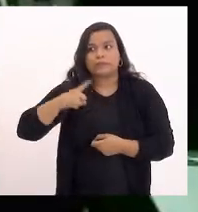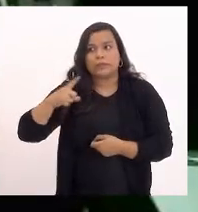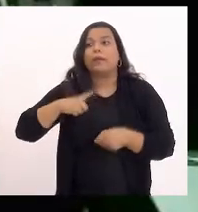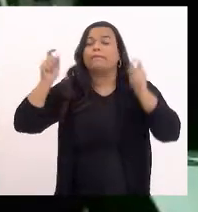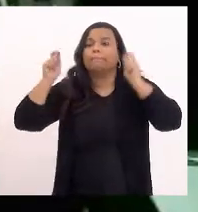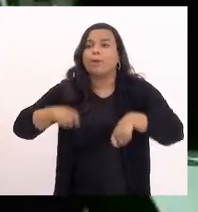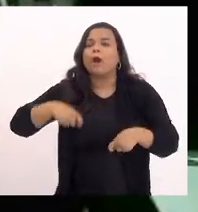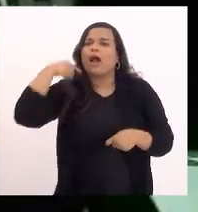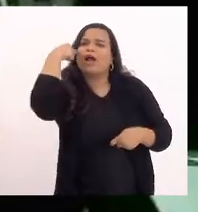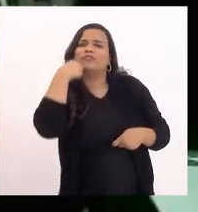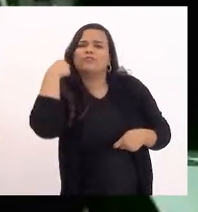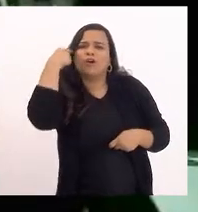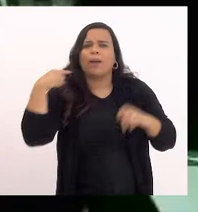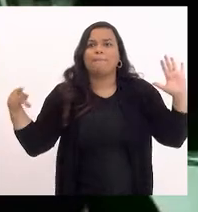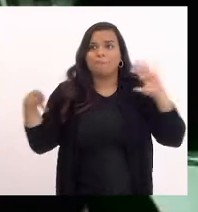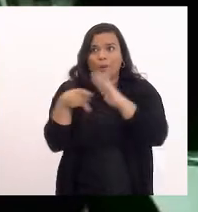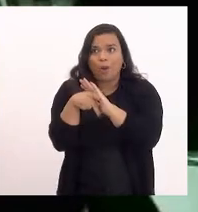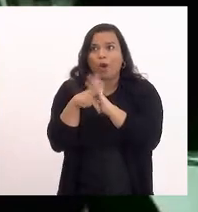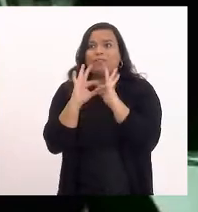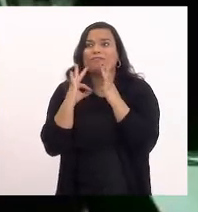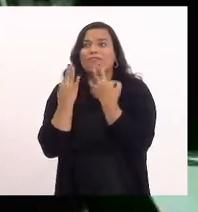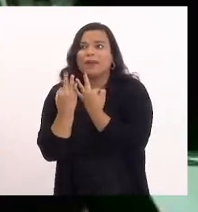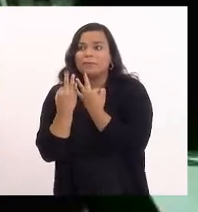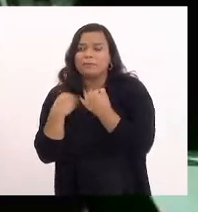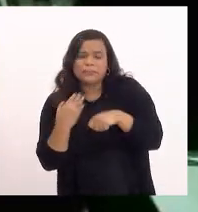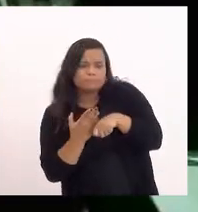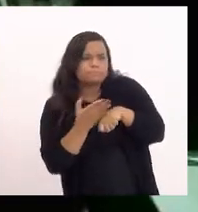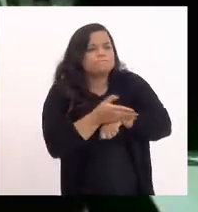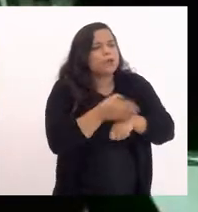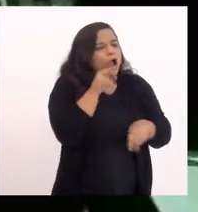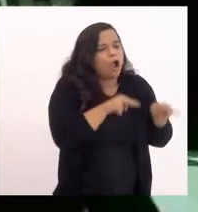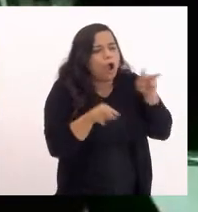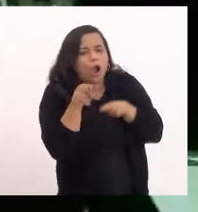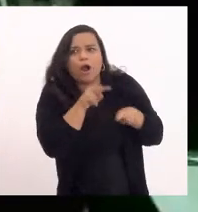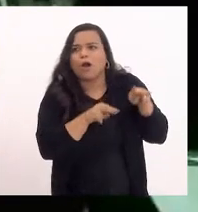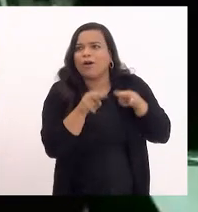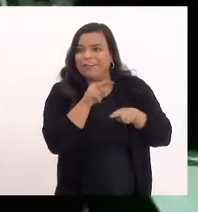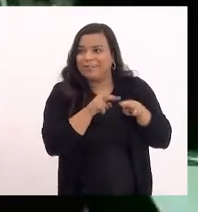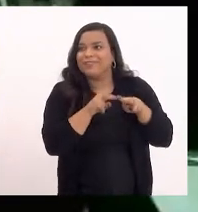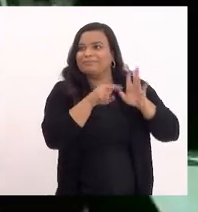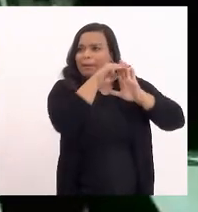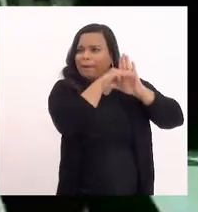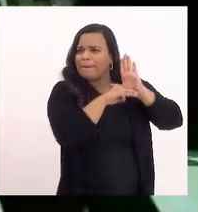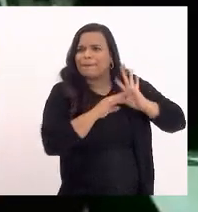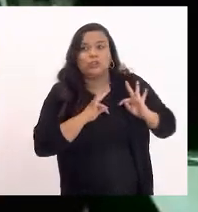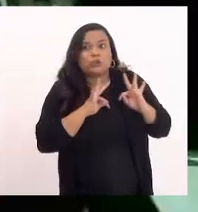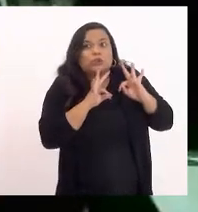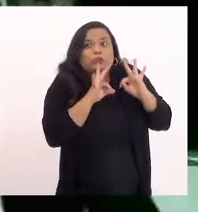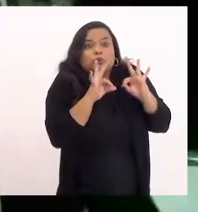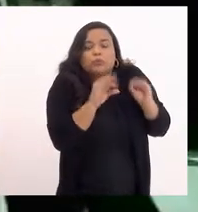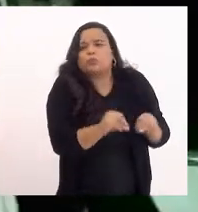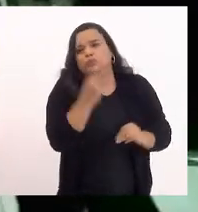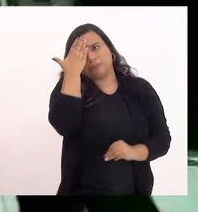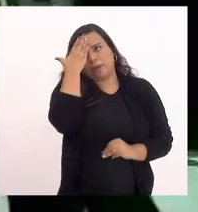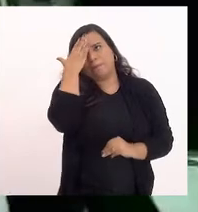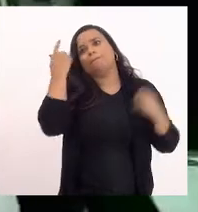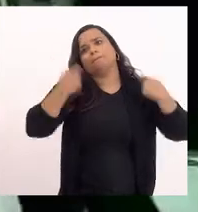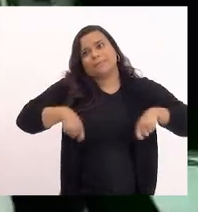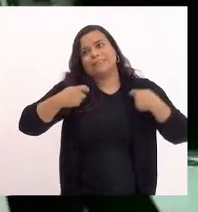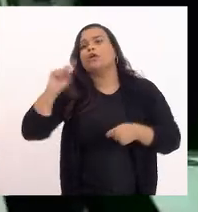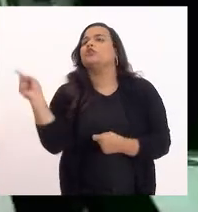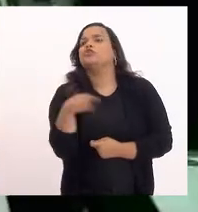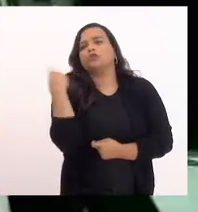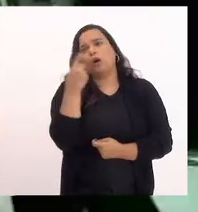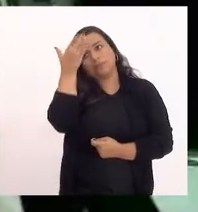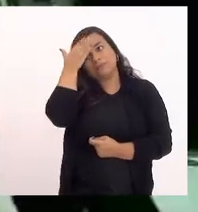advogados da família acessarem o inquérito na sua integralidade. Nós sabemos que no âmbito do direito